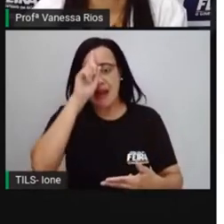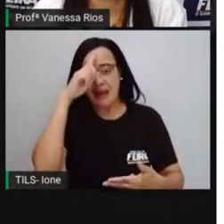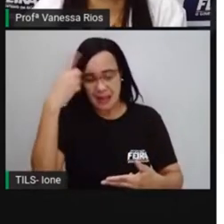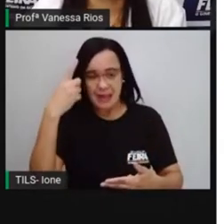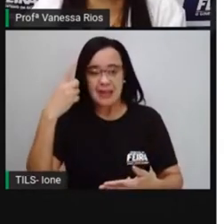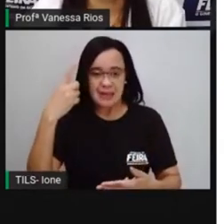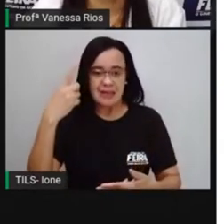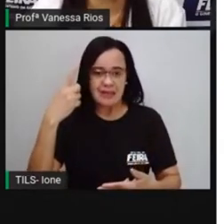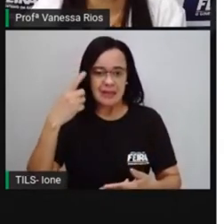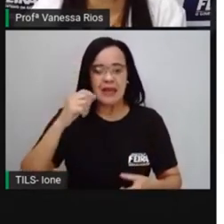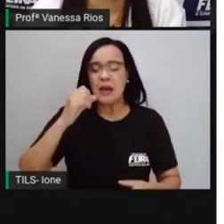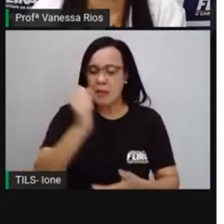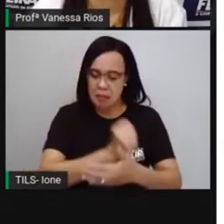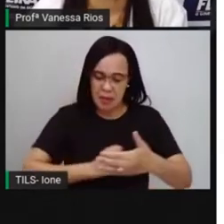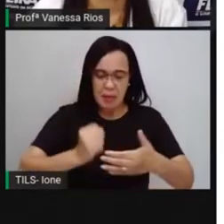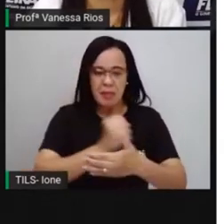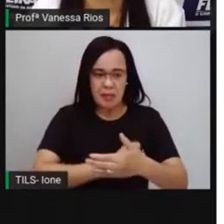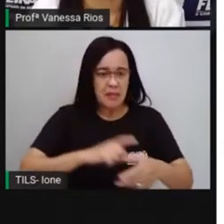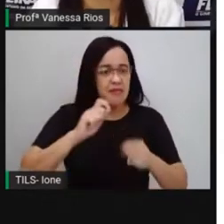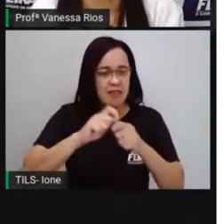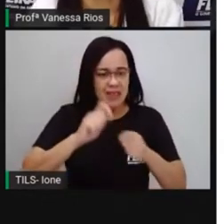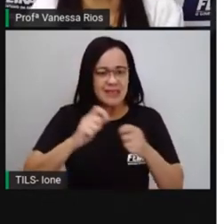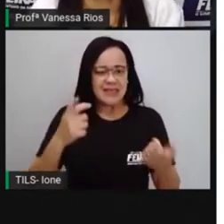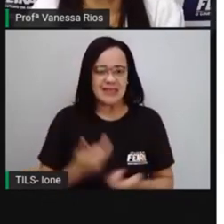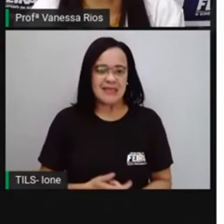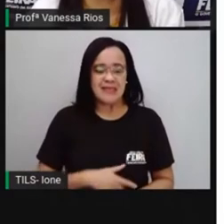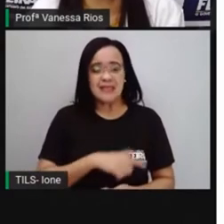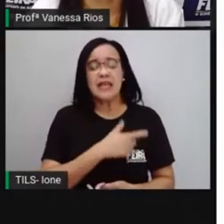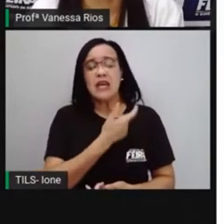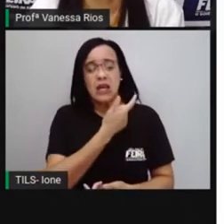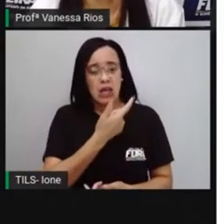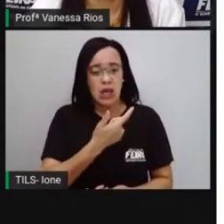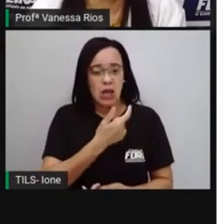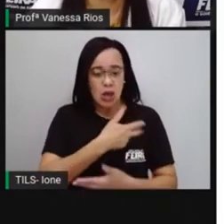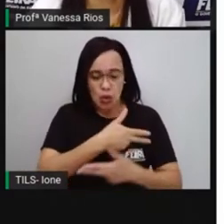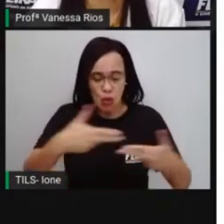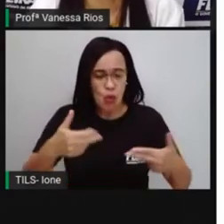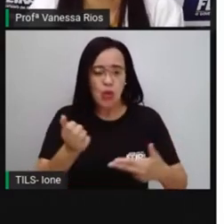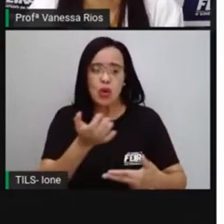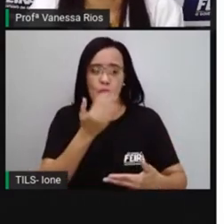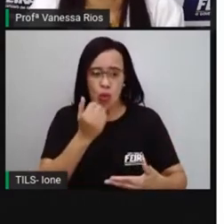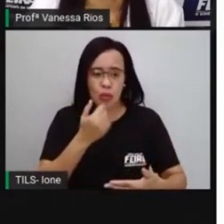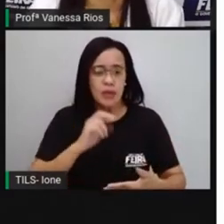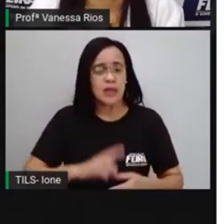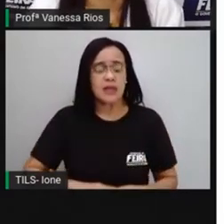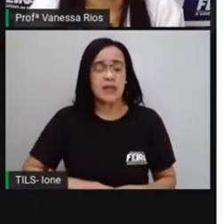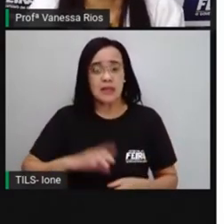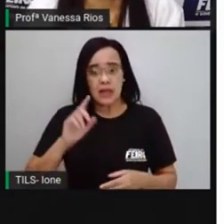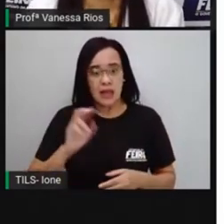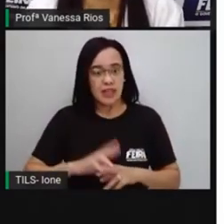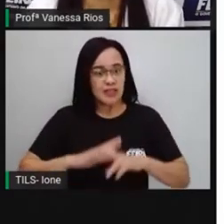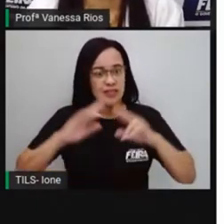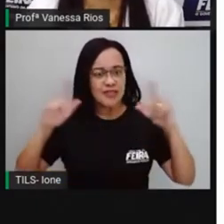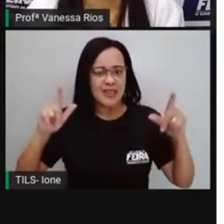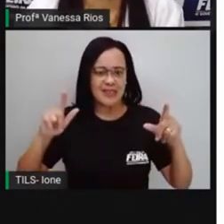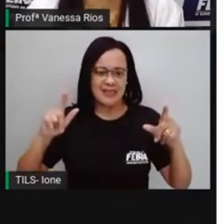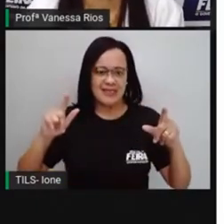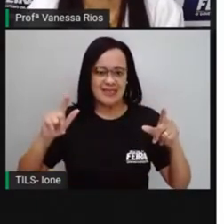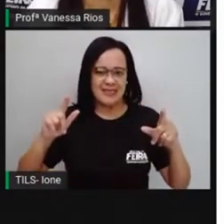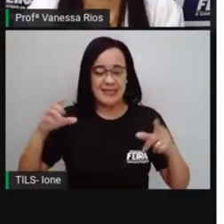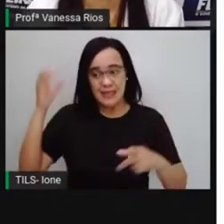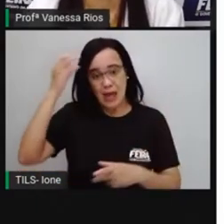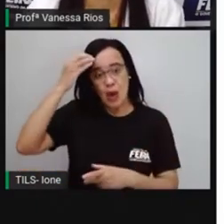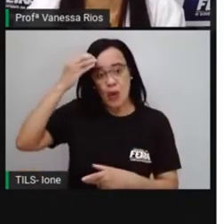tirar aí algo bom para fazer parte da nossa cultura até hoje, como exemplo aí da feijoada. Mas aí a gente